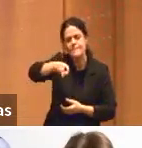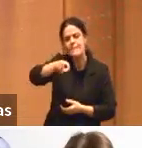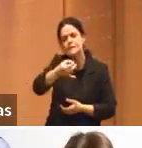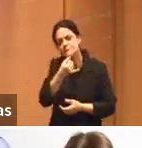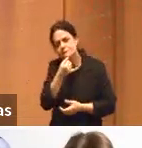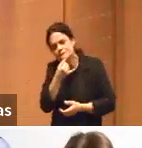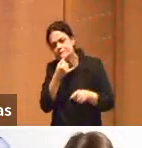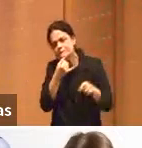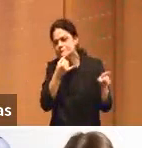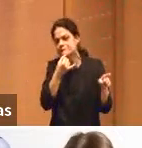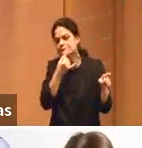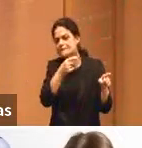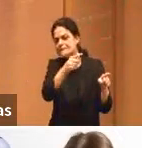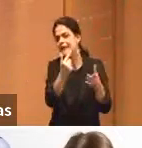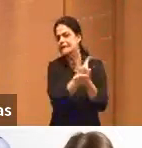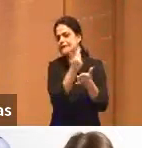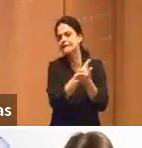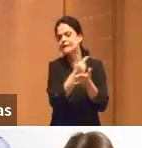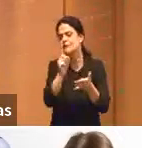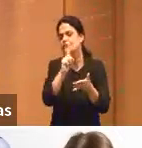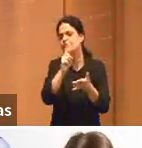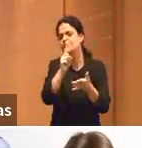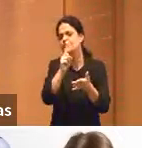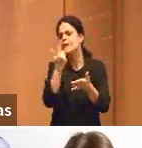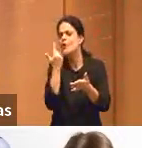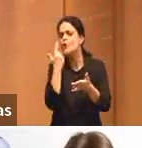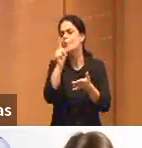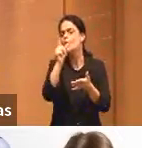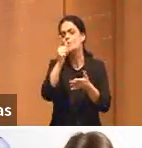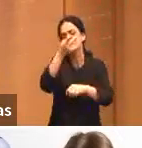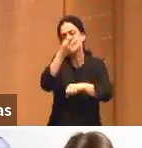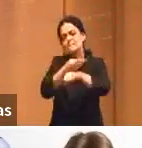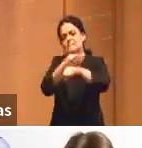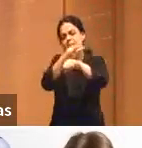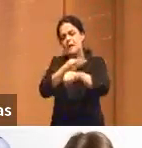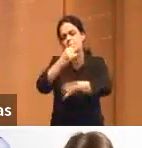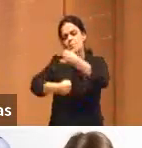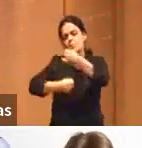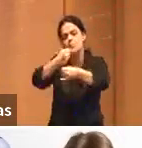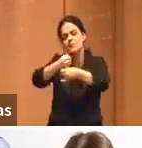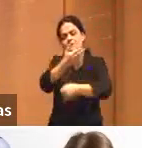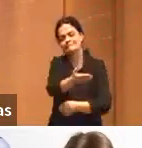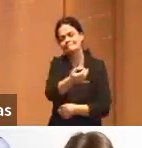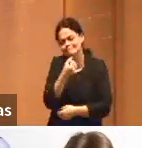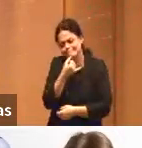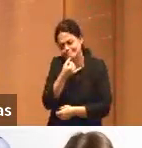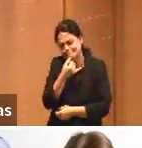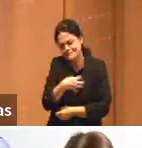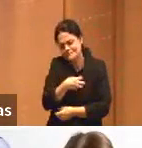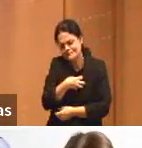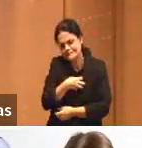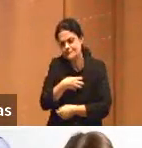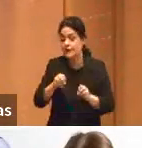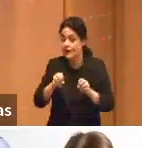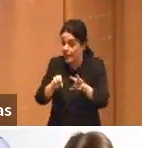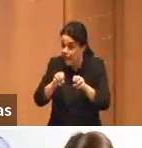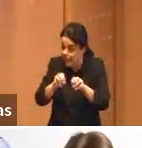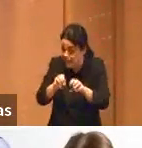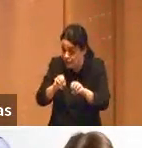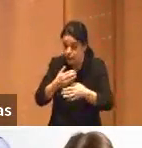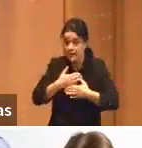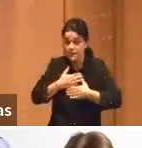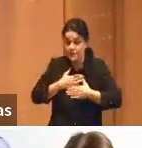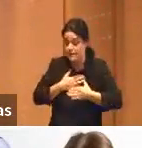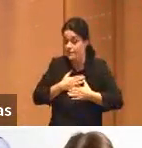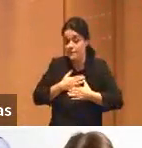ganhar o Jabuti desse ano que vem, porque a gente na educação, para mim, não tem nada mais importante do que a gente parar a